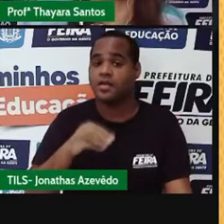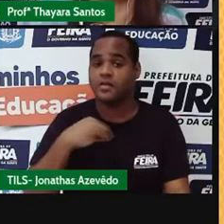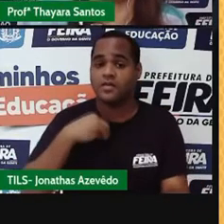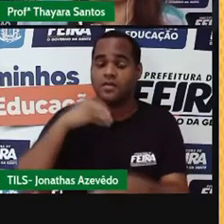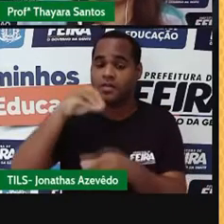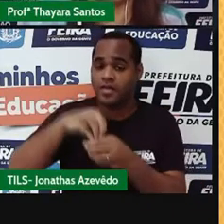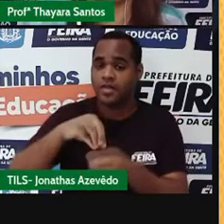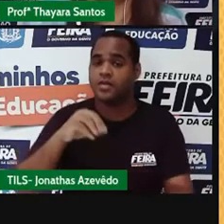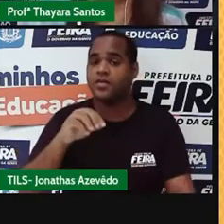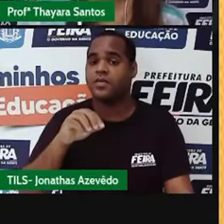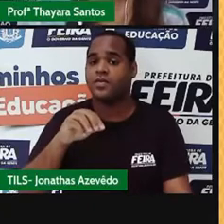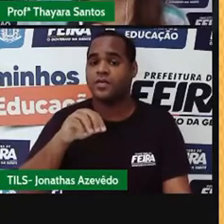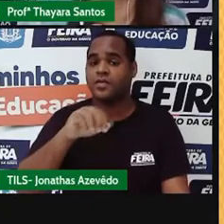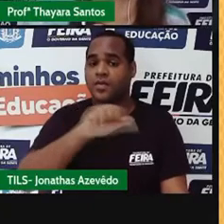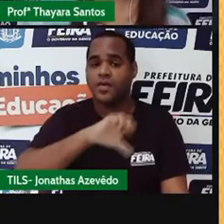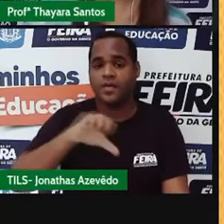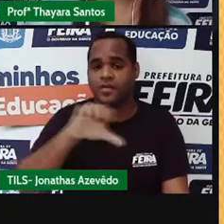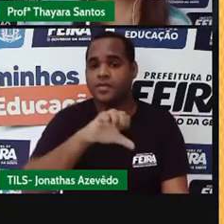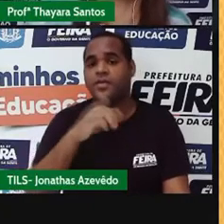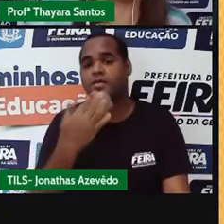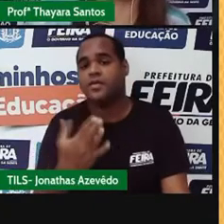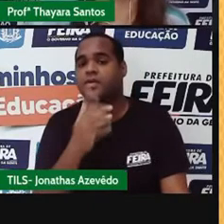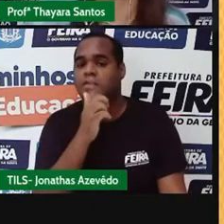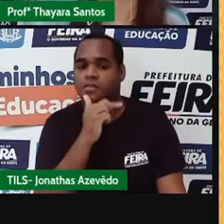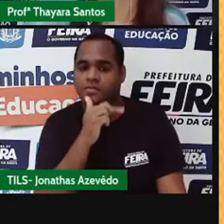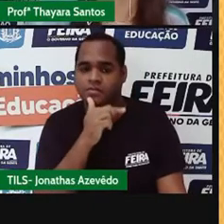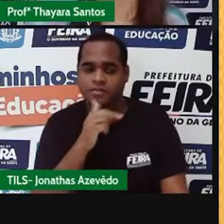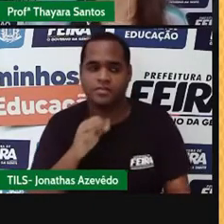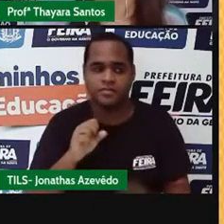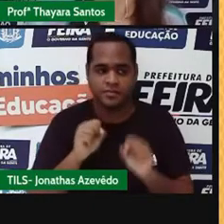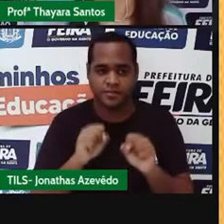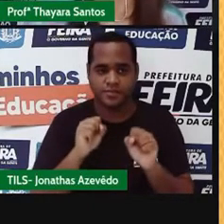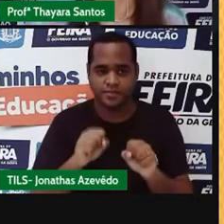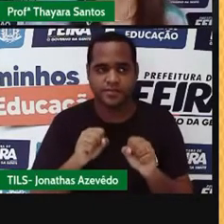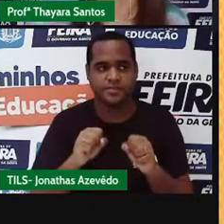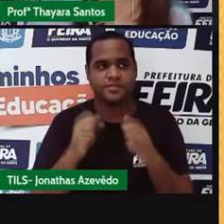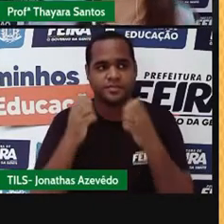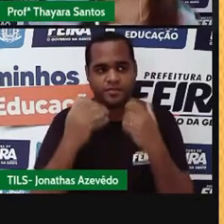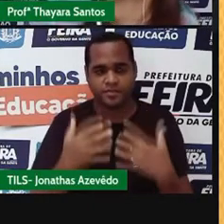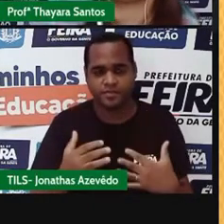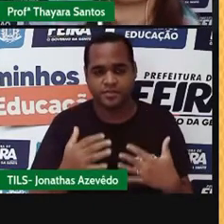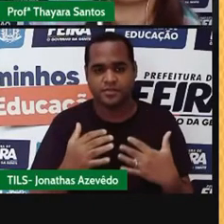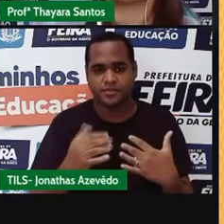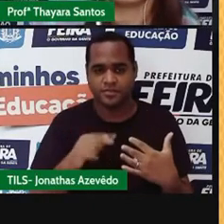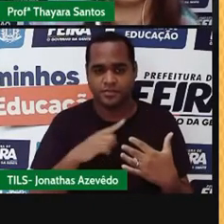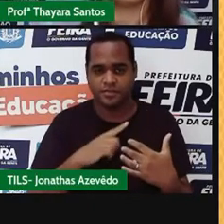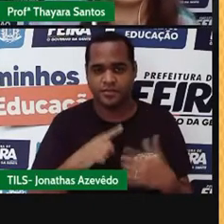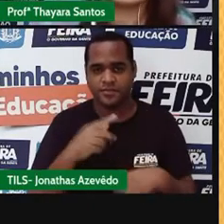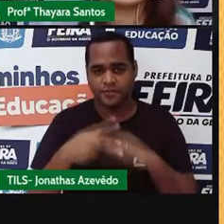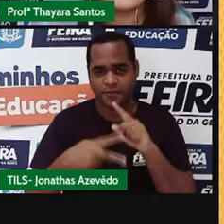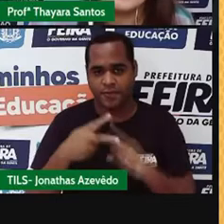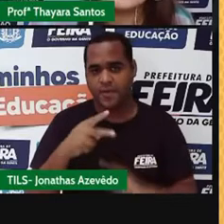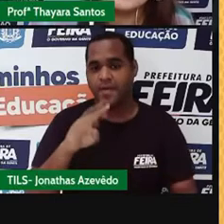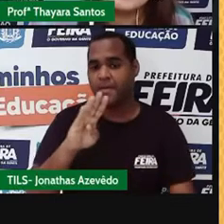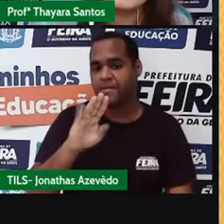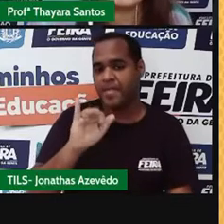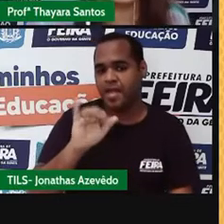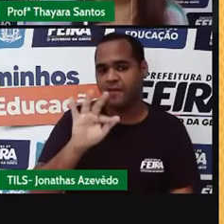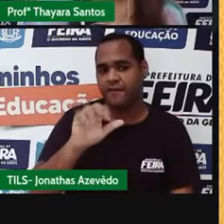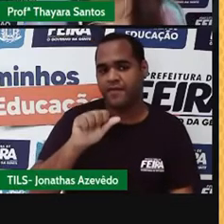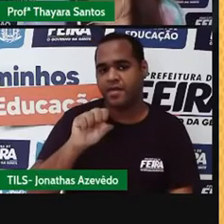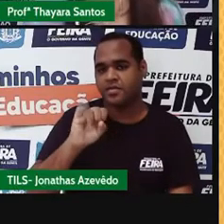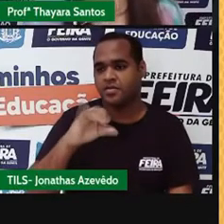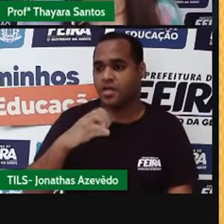fase onde está a água e a gente diz que ela é uma mistura heterogênea bifásica, porque ela tem duas fases.